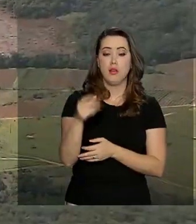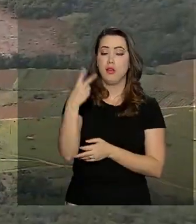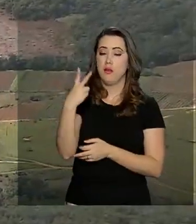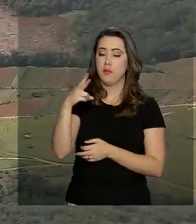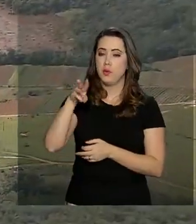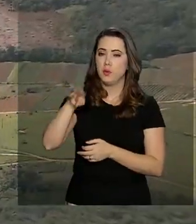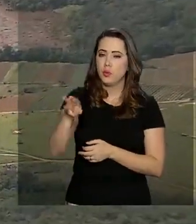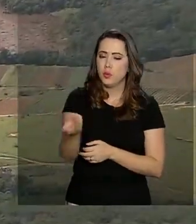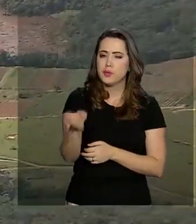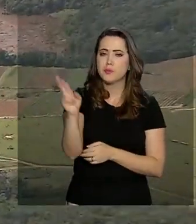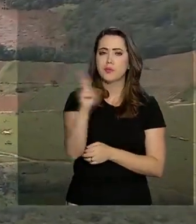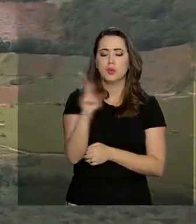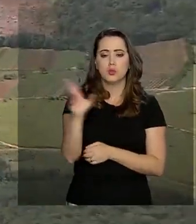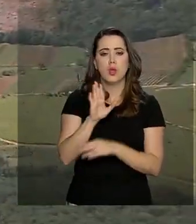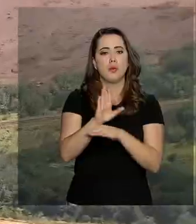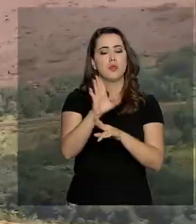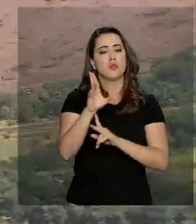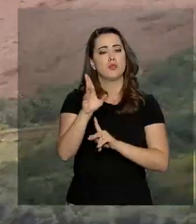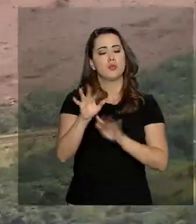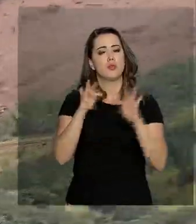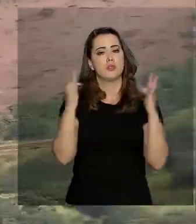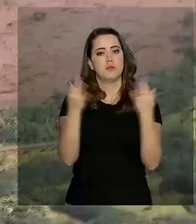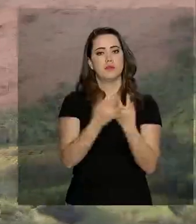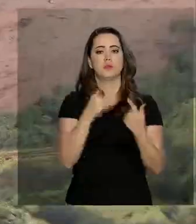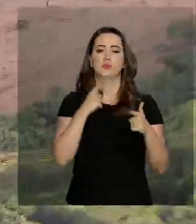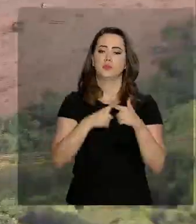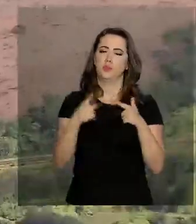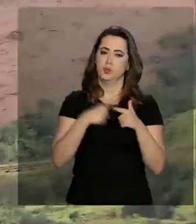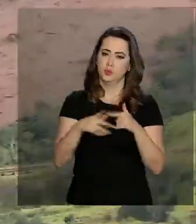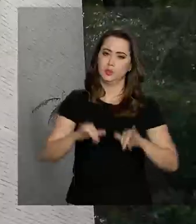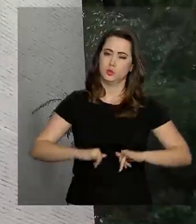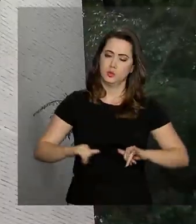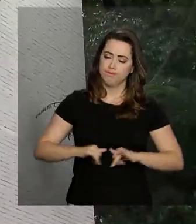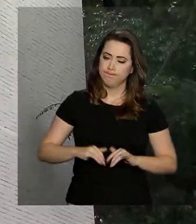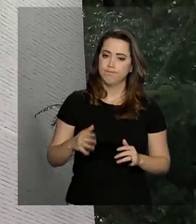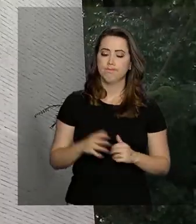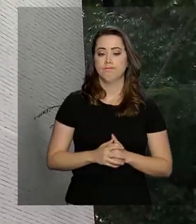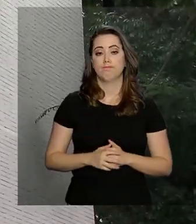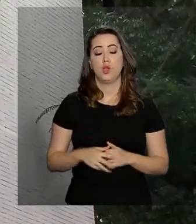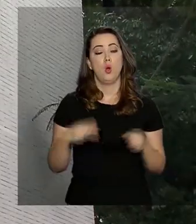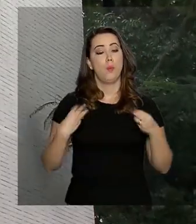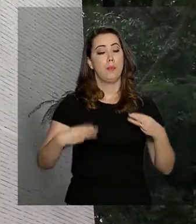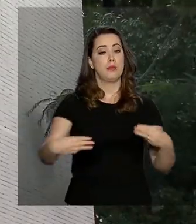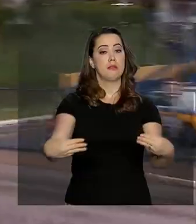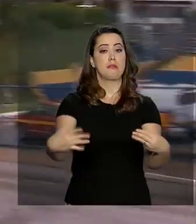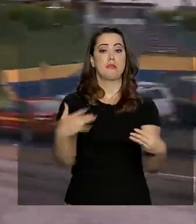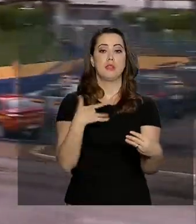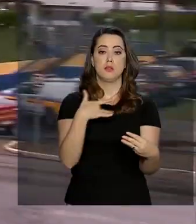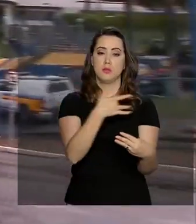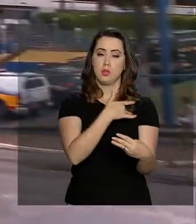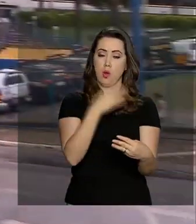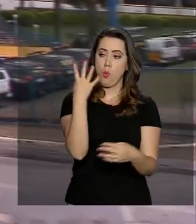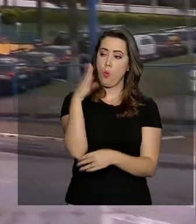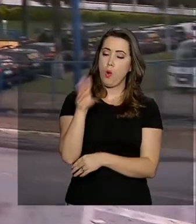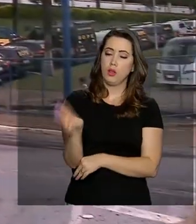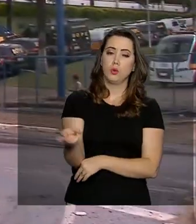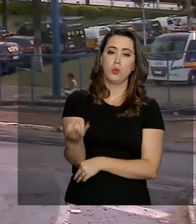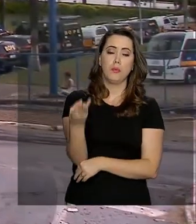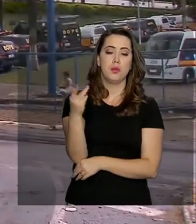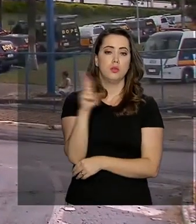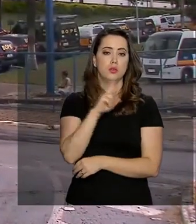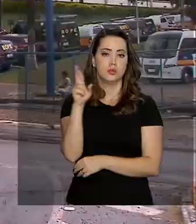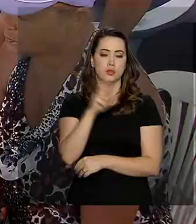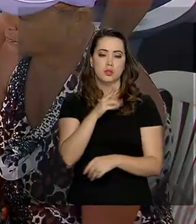emergência para atender as famílias atingidas pelo desastre. O Ministério da Saúde repassou 4 milhões de reais para